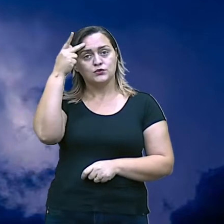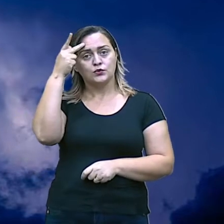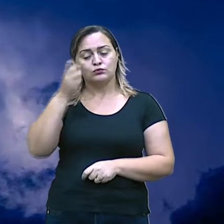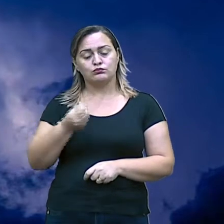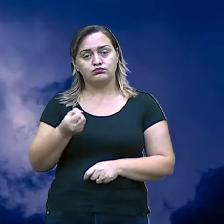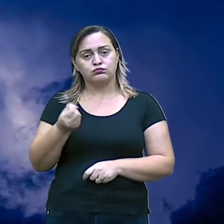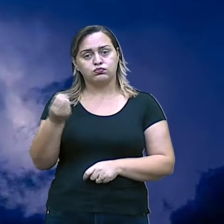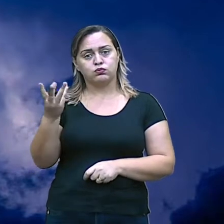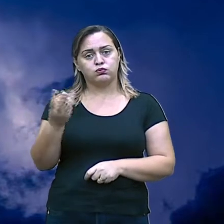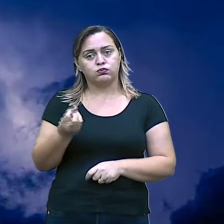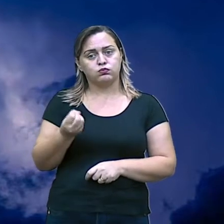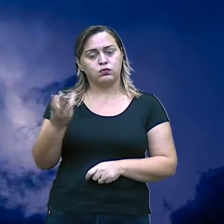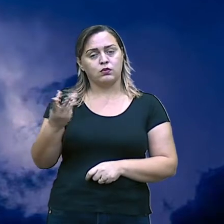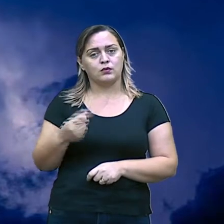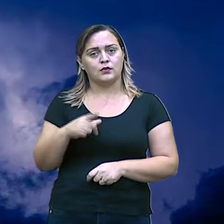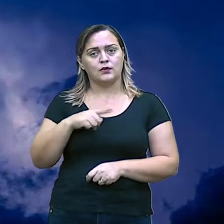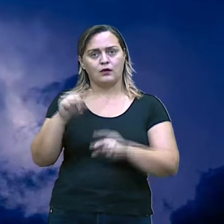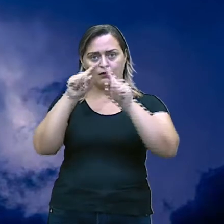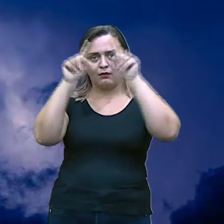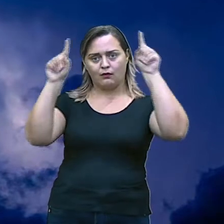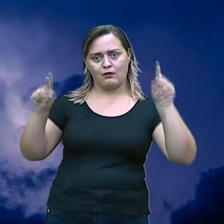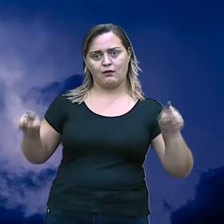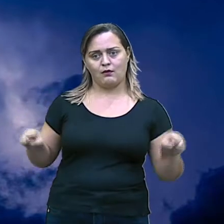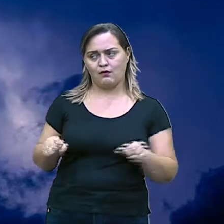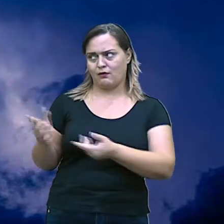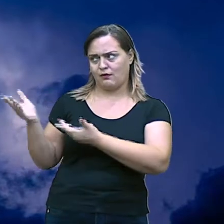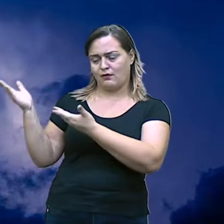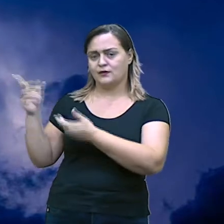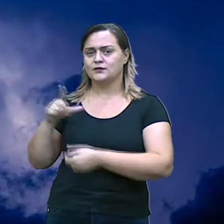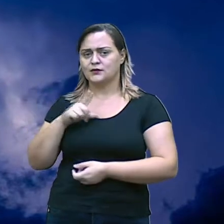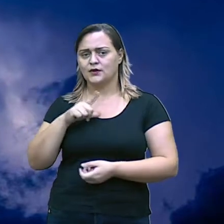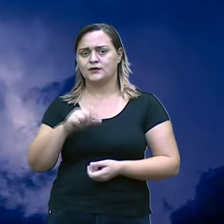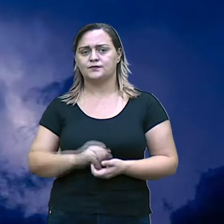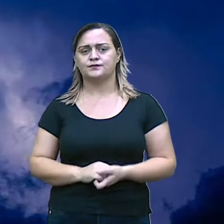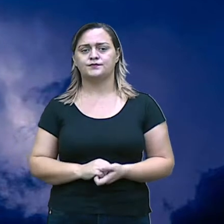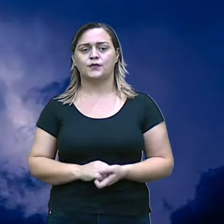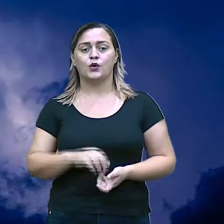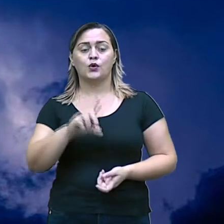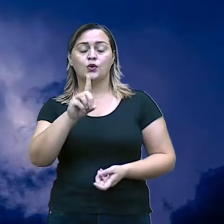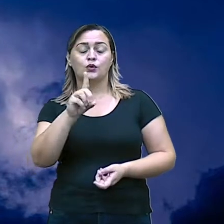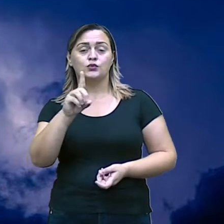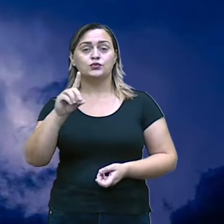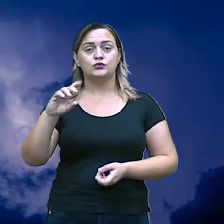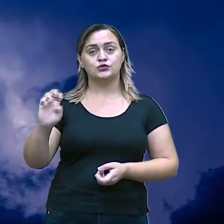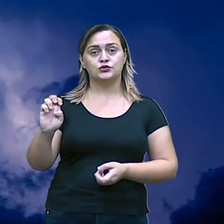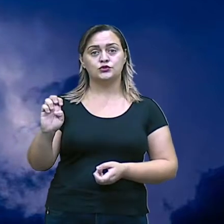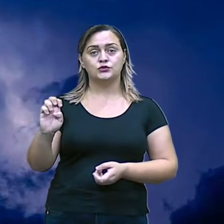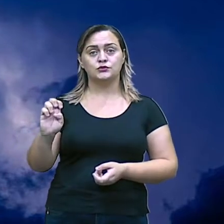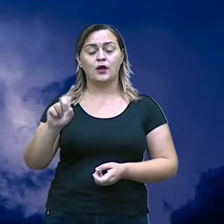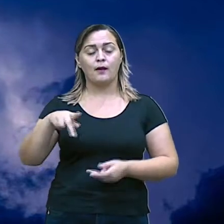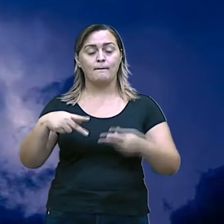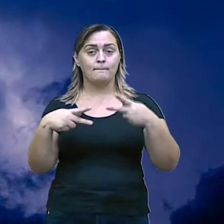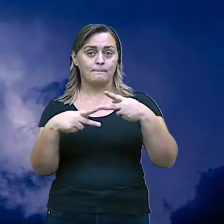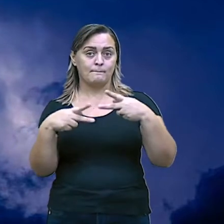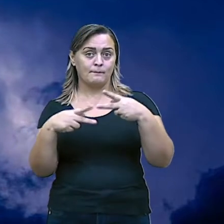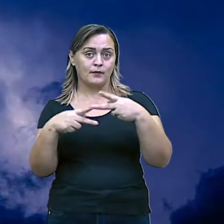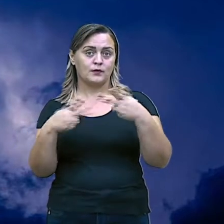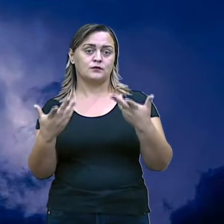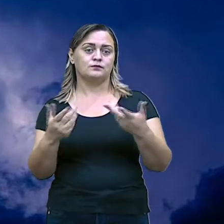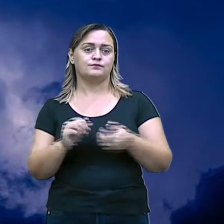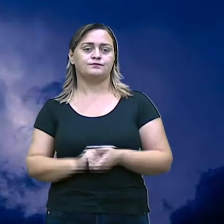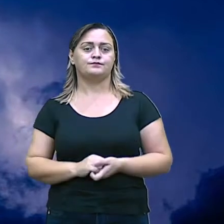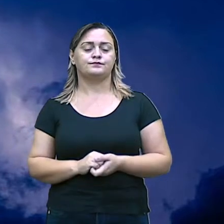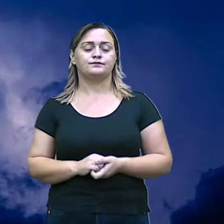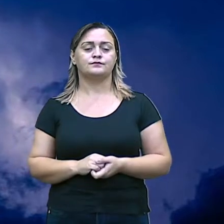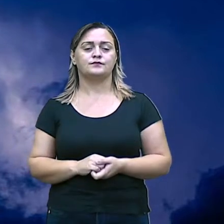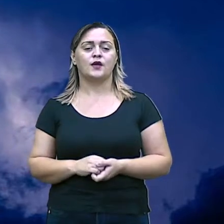Olha a listinha aqui, estudante. De olho. E aí, temos o de, que é uma preposição, não é mesmo? Fazer. Verbo fazer,